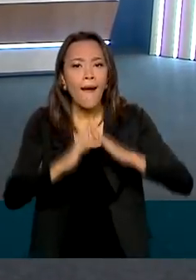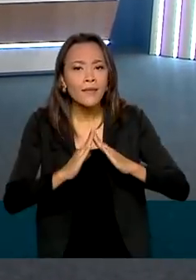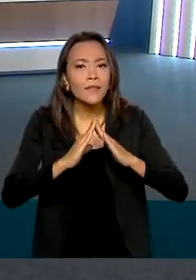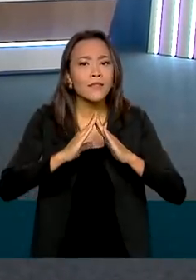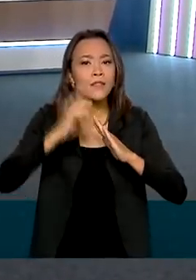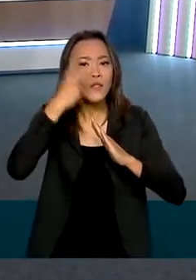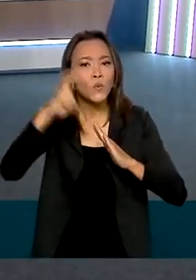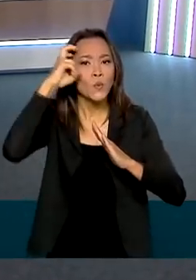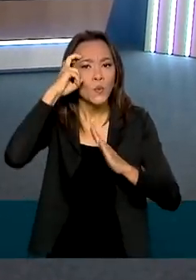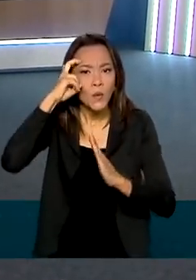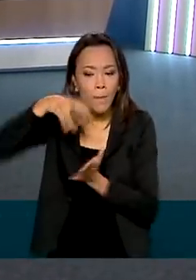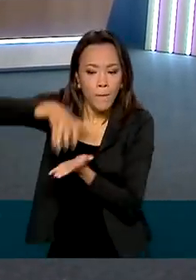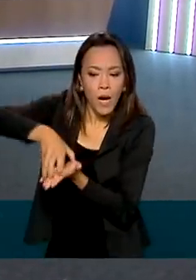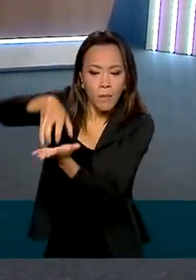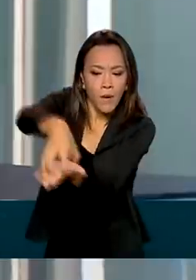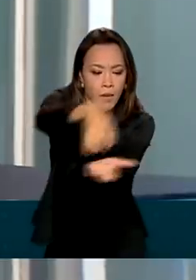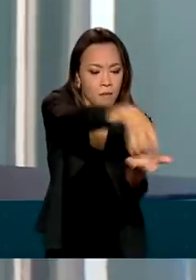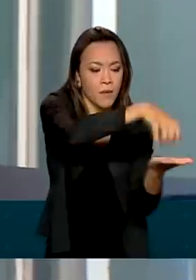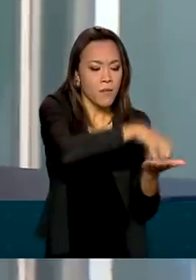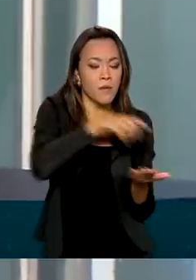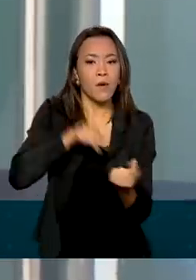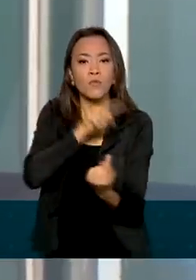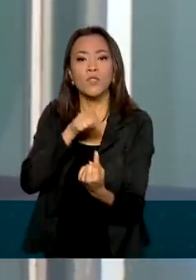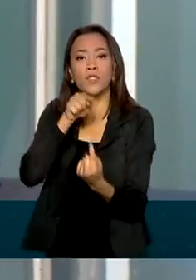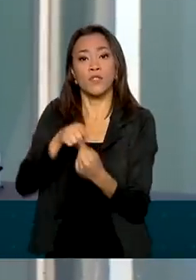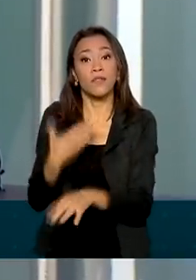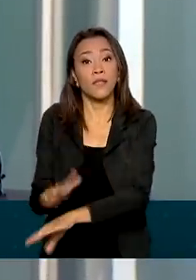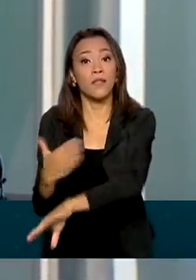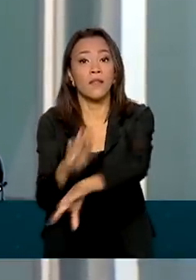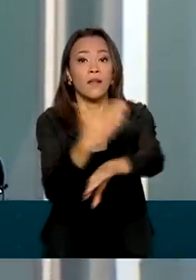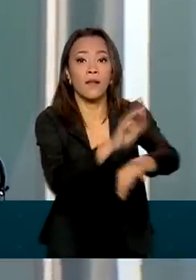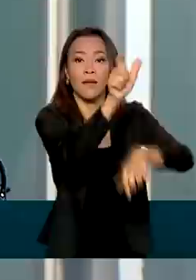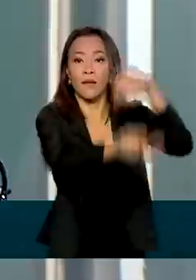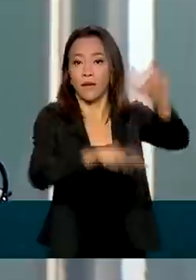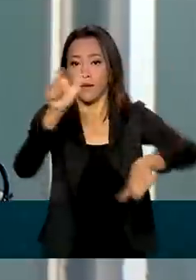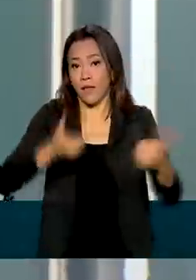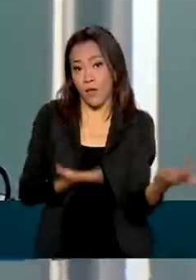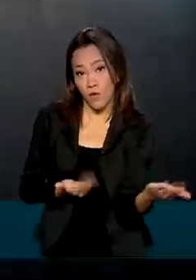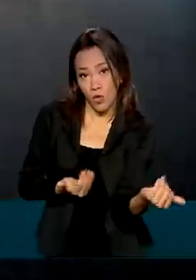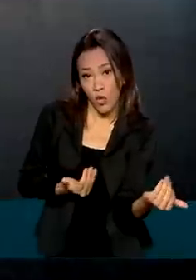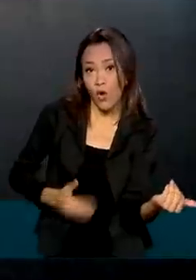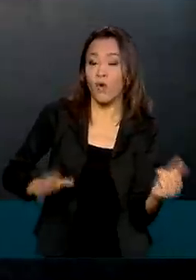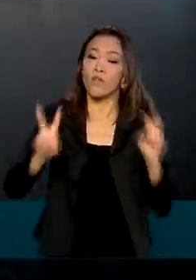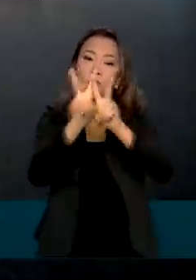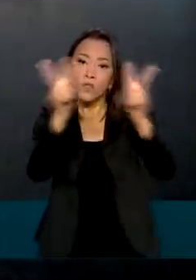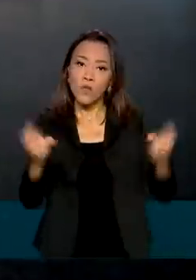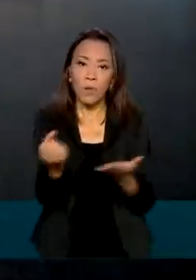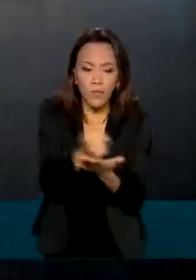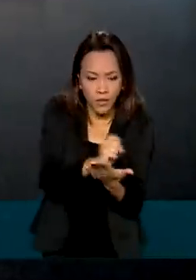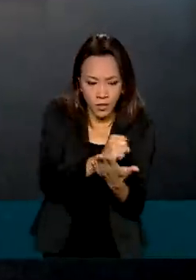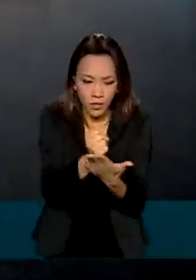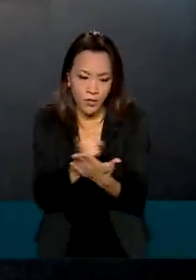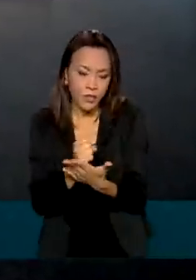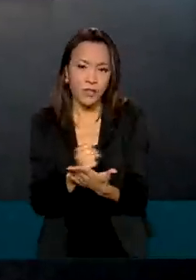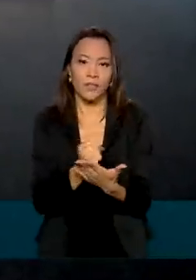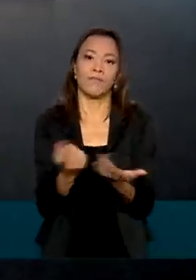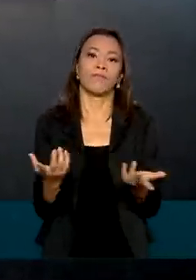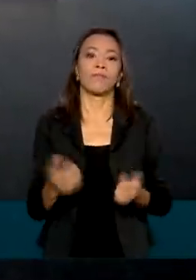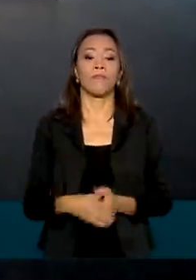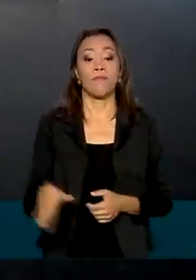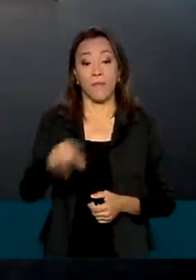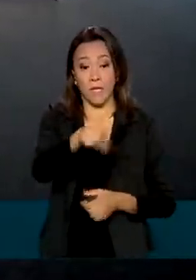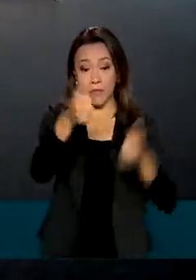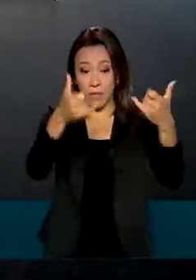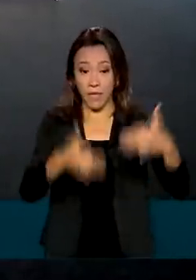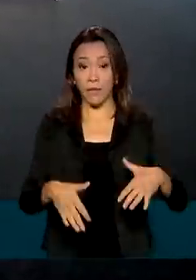capacitar jovens de todo o país para trabalhar no mercado de jogos digitais. Que a criança, que o adolescente, não tenha o